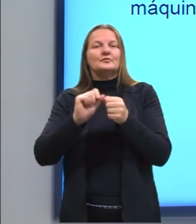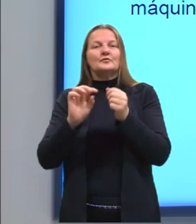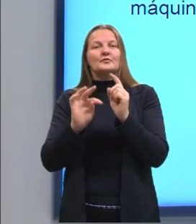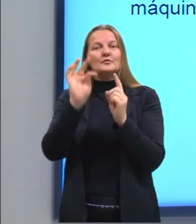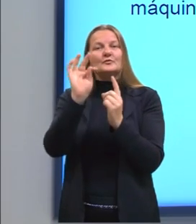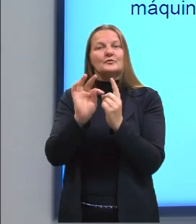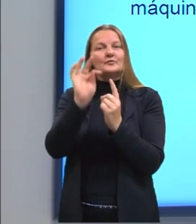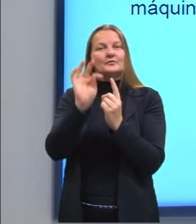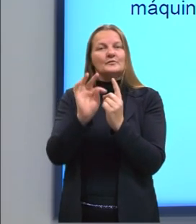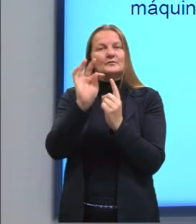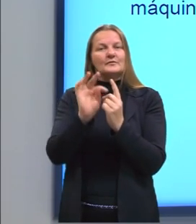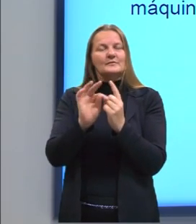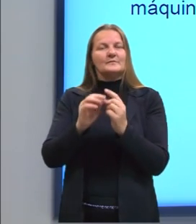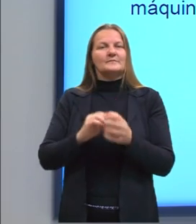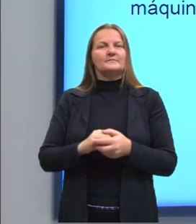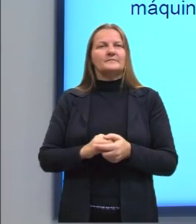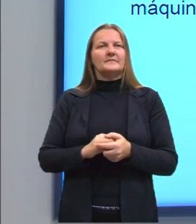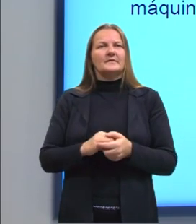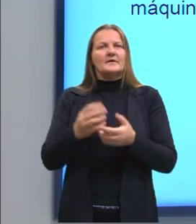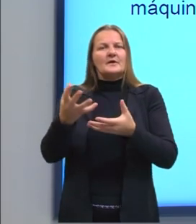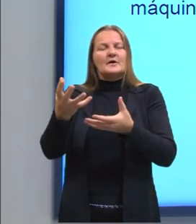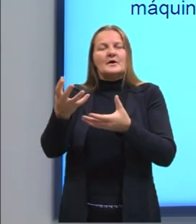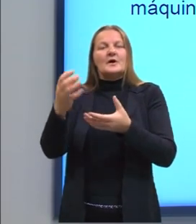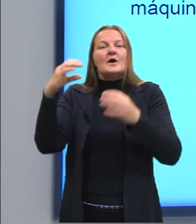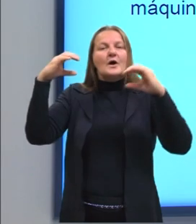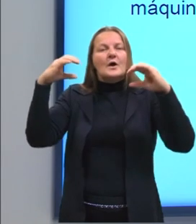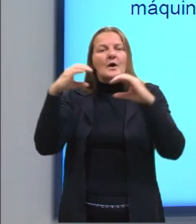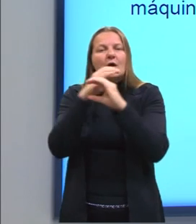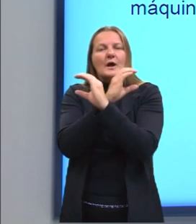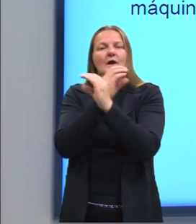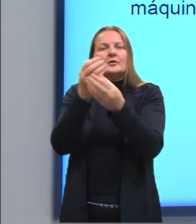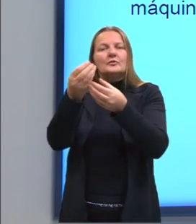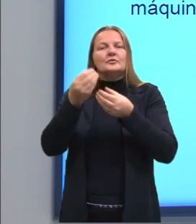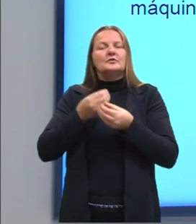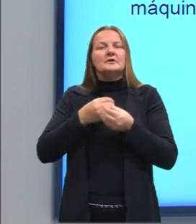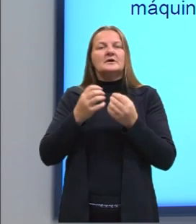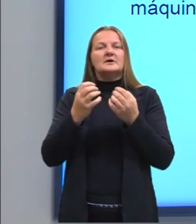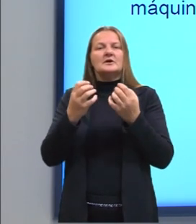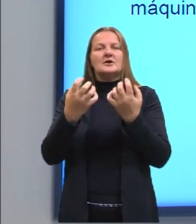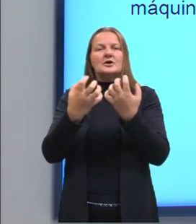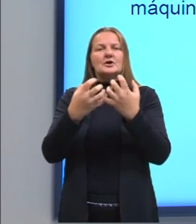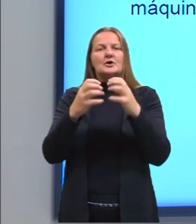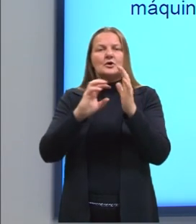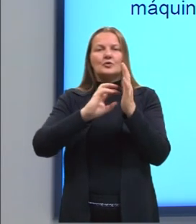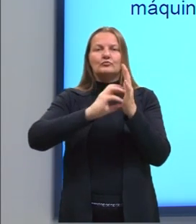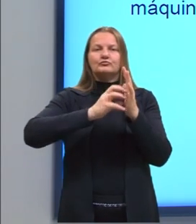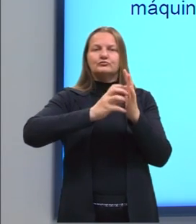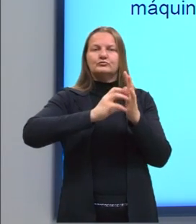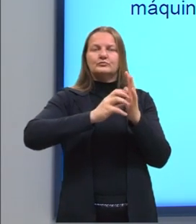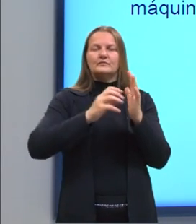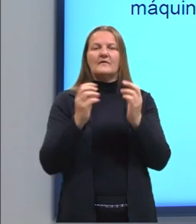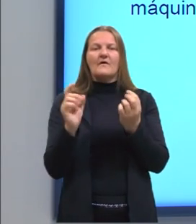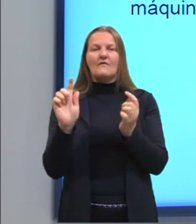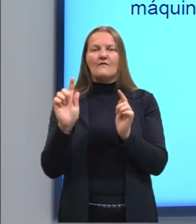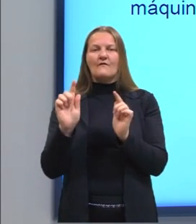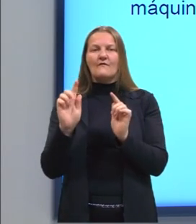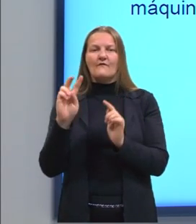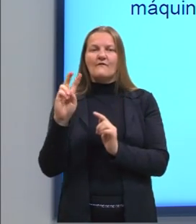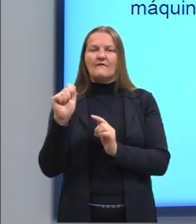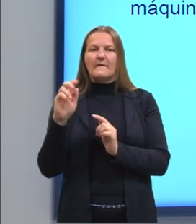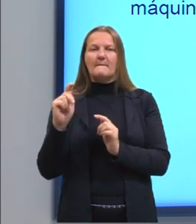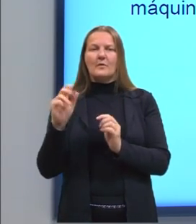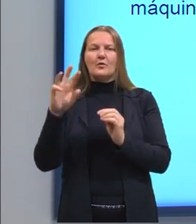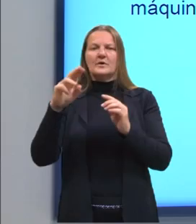realizam o trabalho ao receber calor, como as turbinas a vapor ou a gás e também os motores de